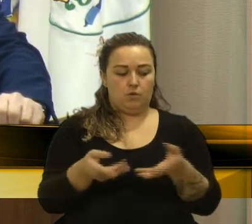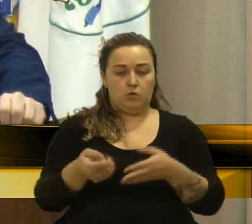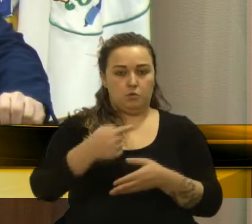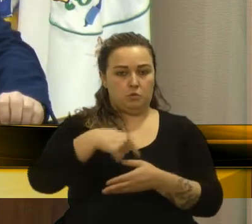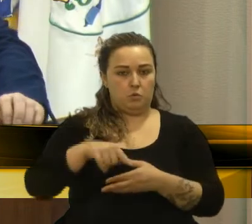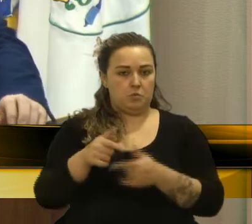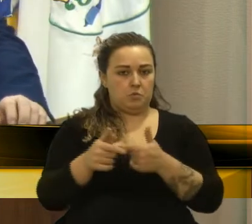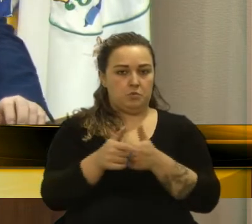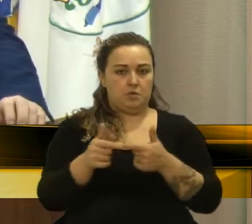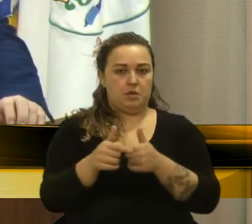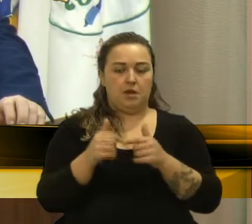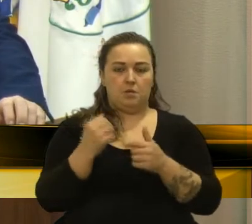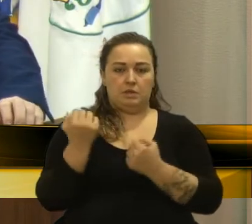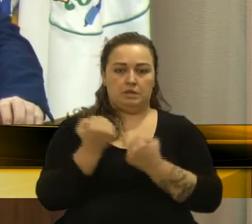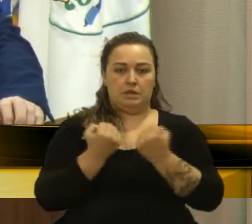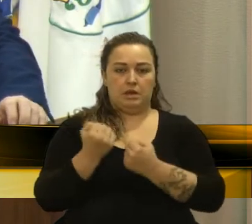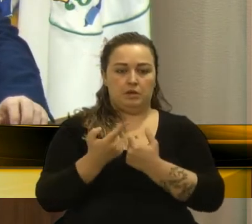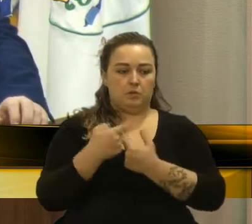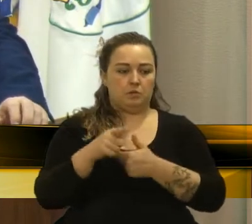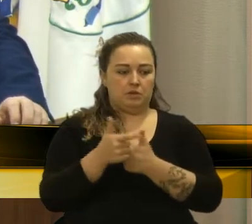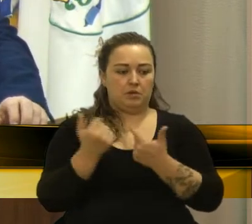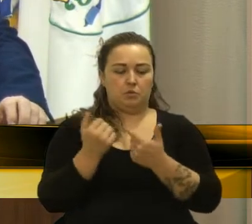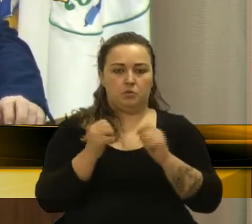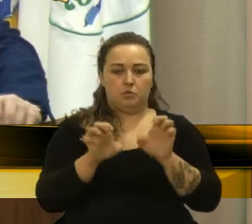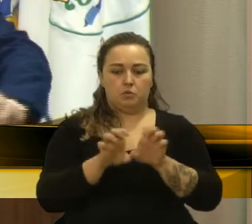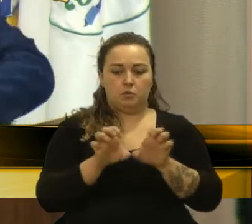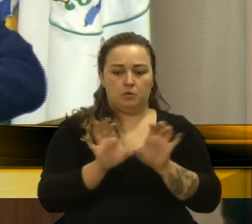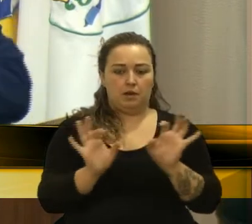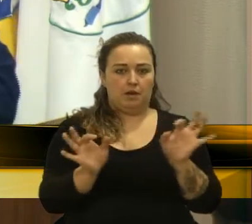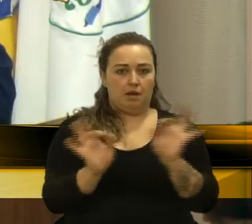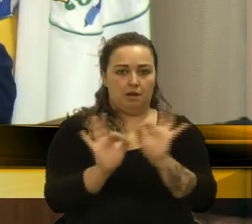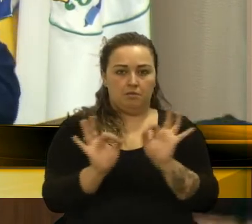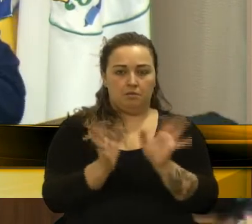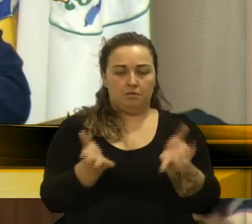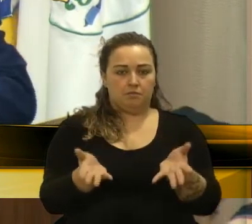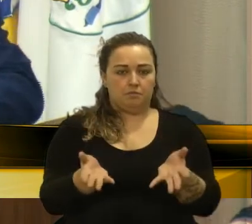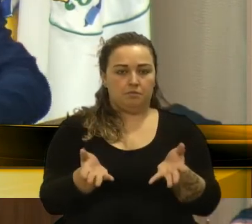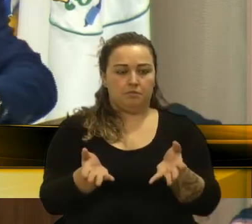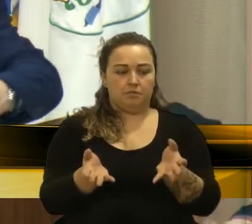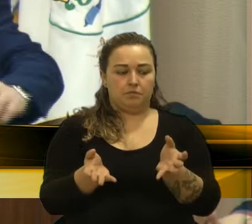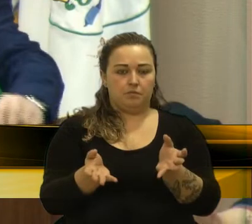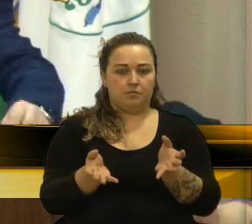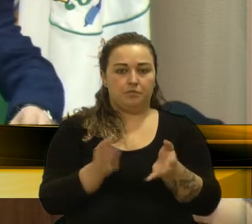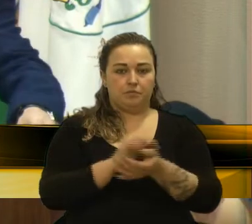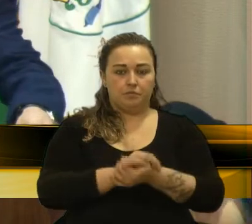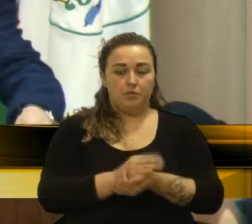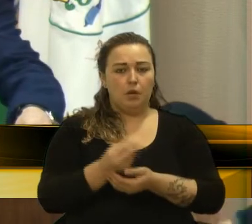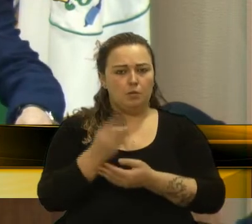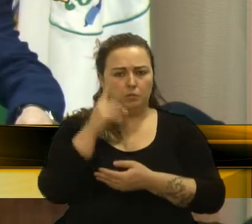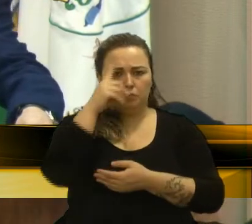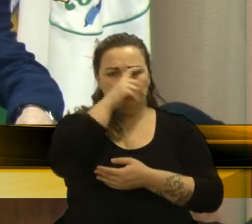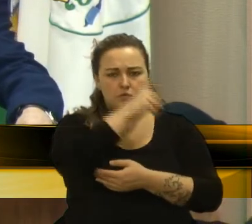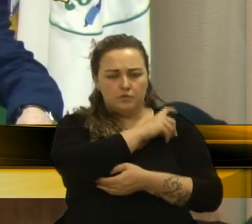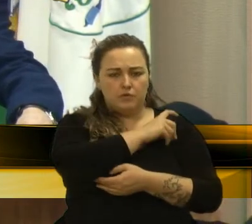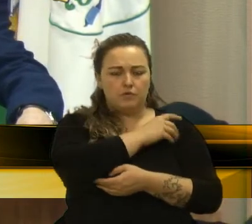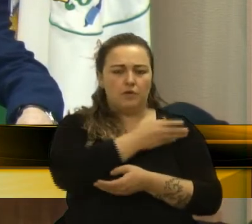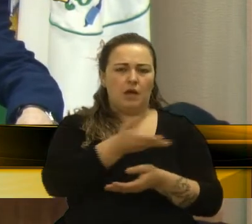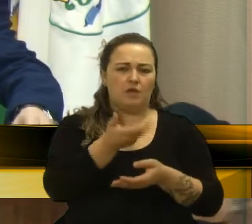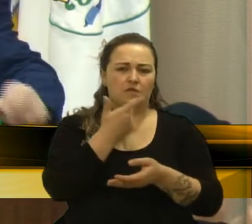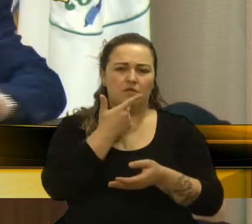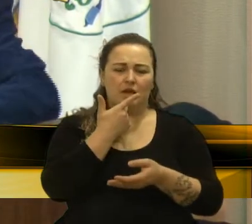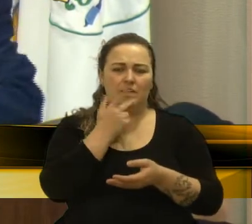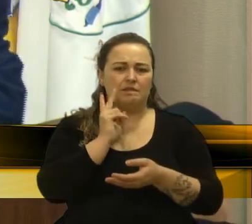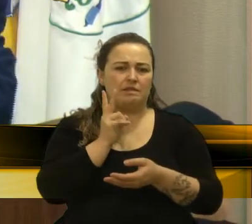estrada, nós não temos infraestrutura, a situação está muito difícil e aí se fala